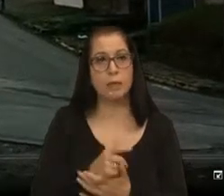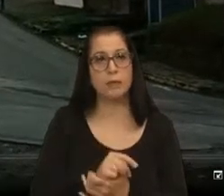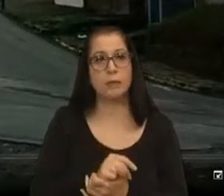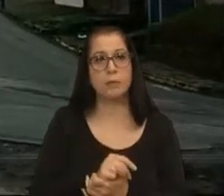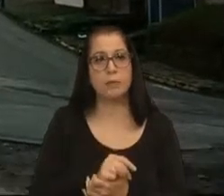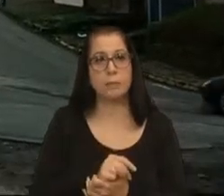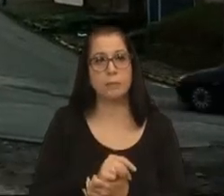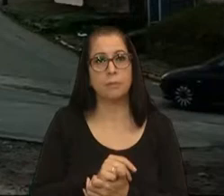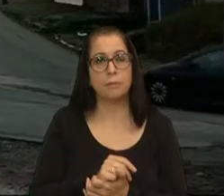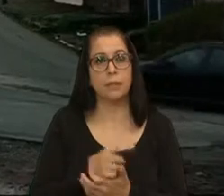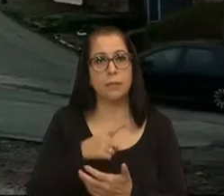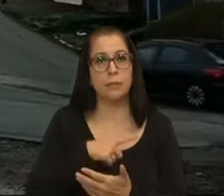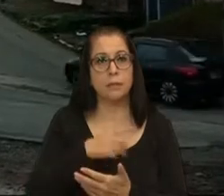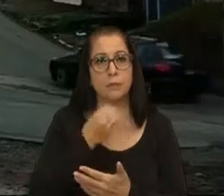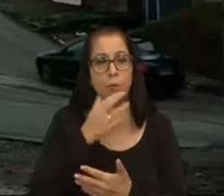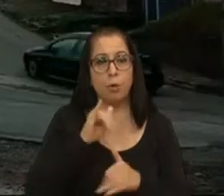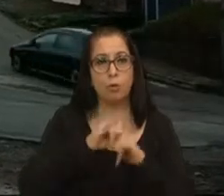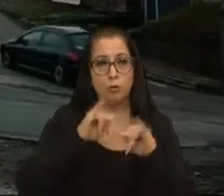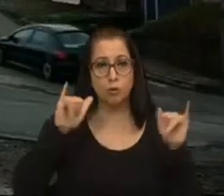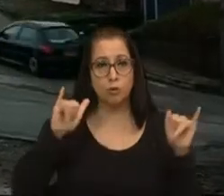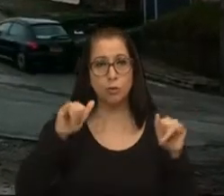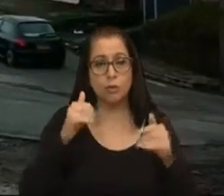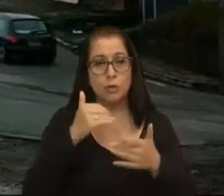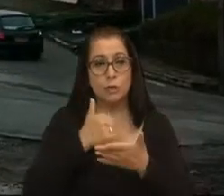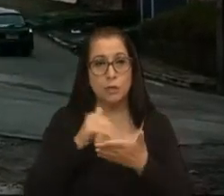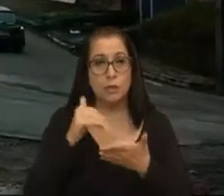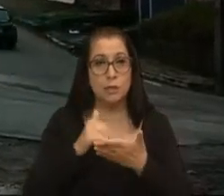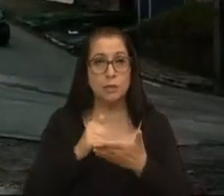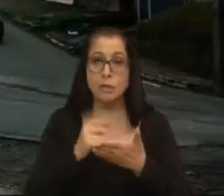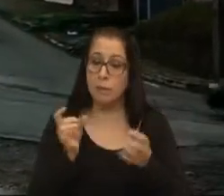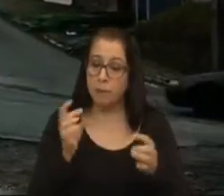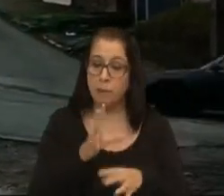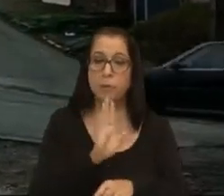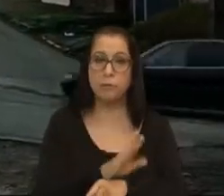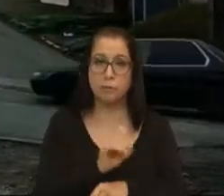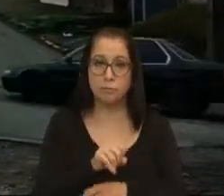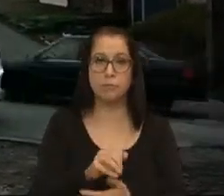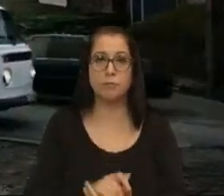boa notícia do secretário, o secretário se colocou à disposição, sim,